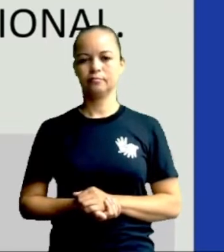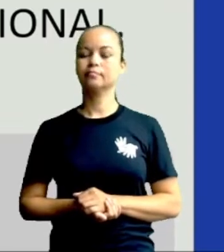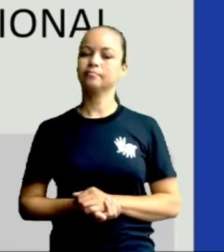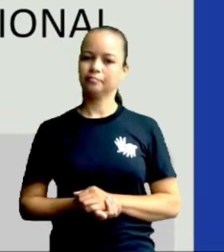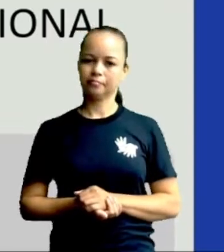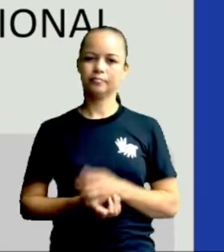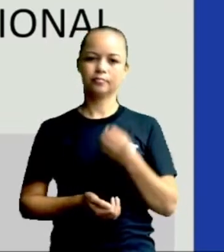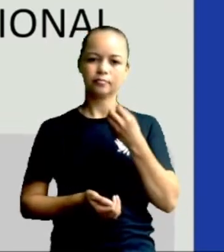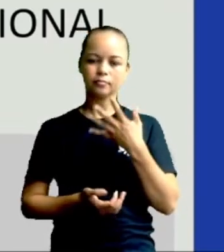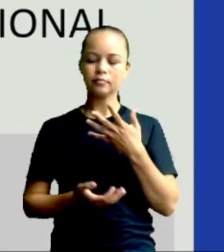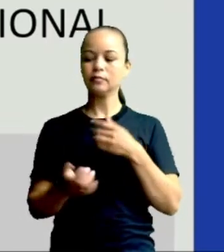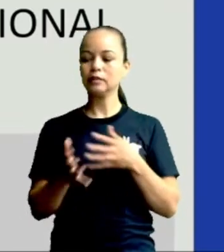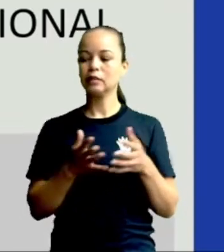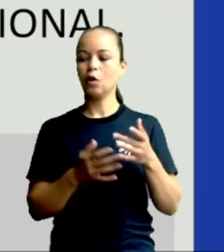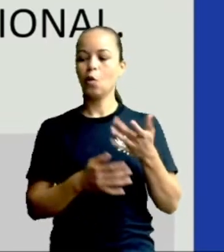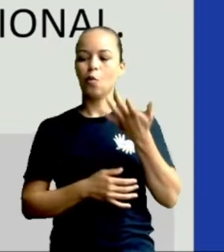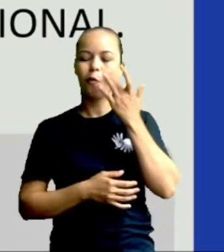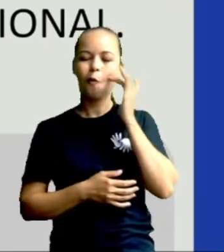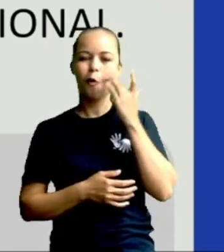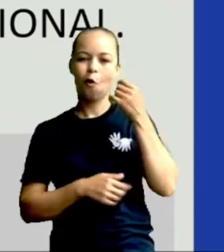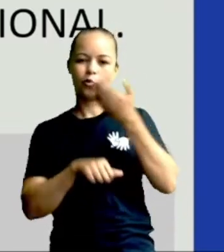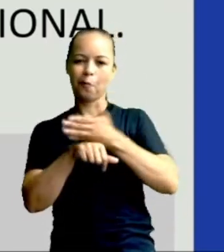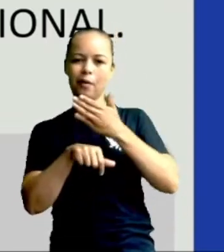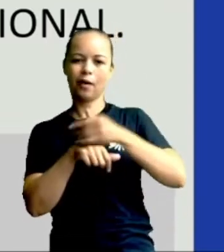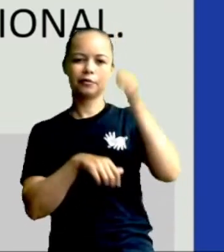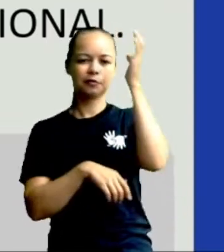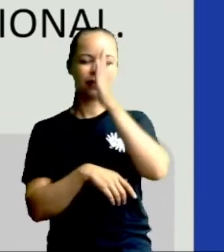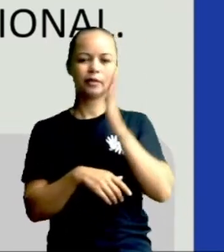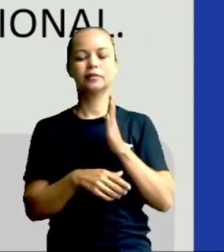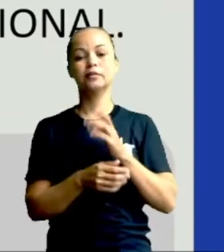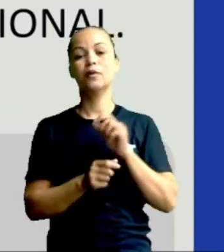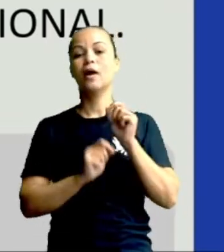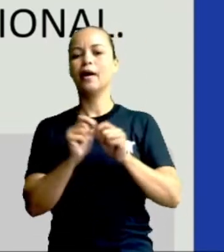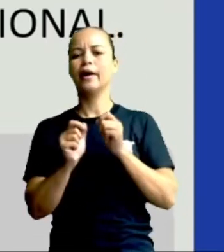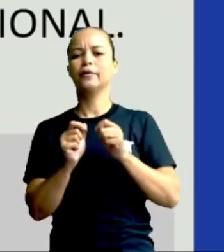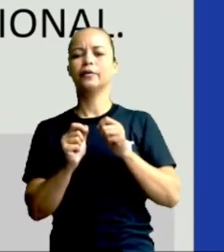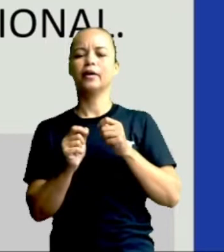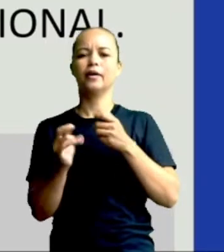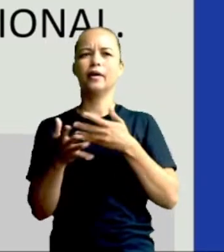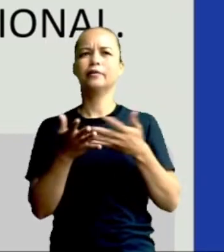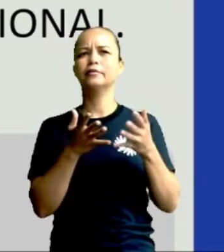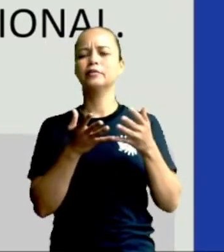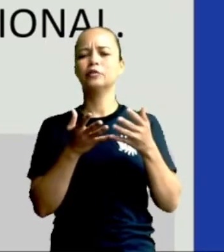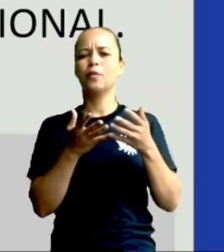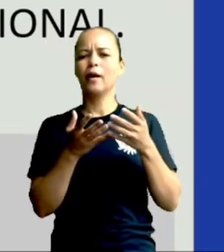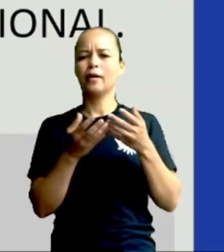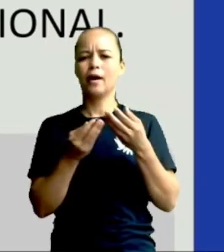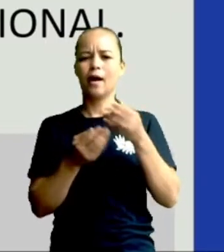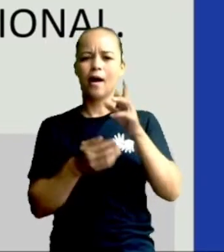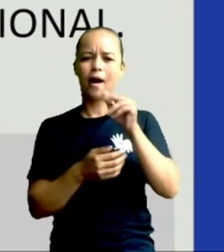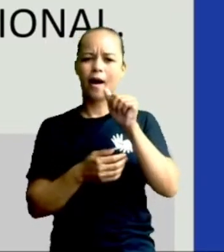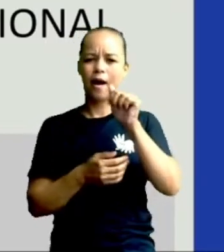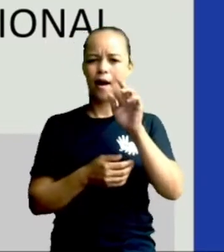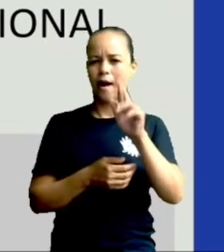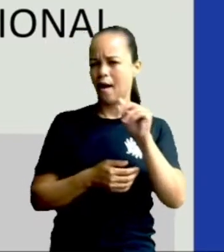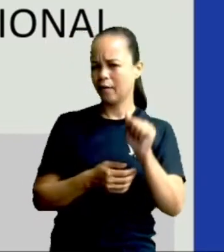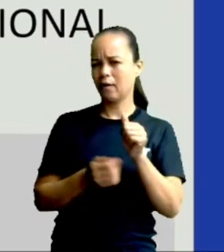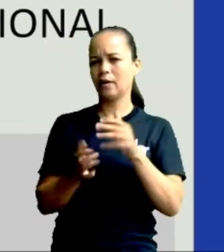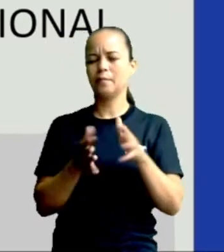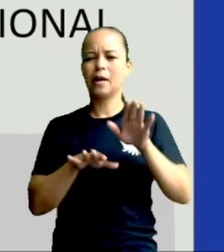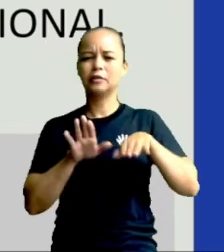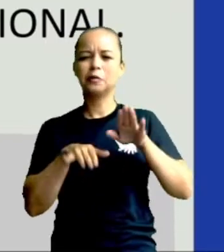Muito bem, o ouro branco do Brasil. Era uma especiaria, não era muito rara, mas era uma especiaria que se deu